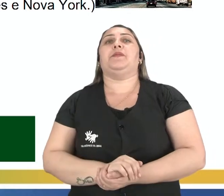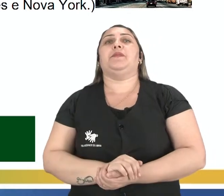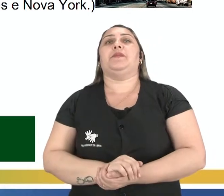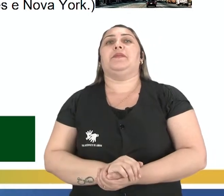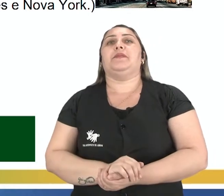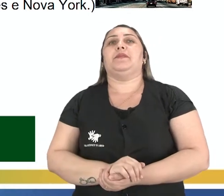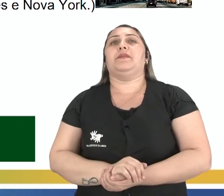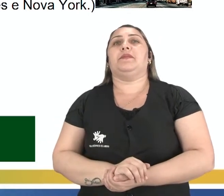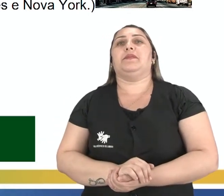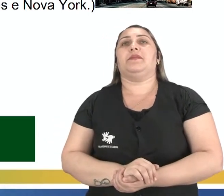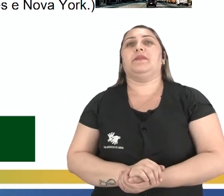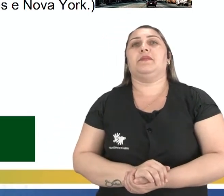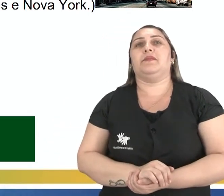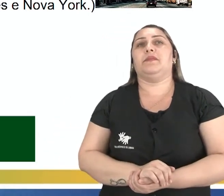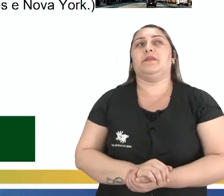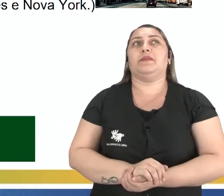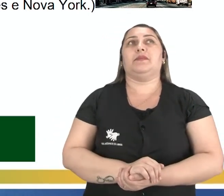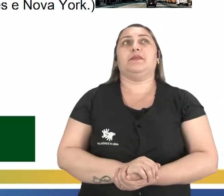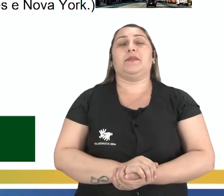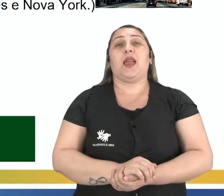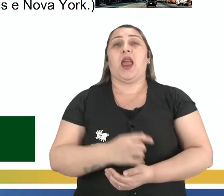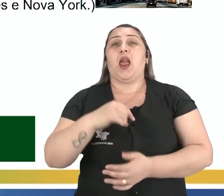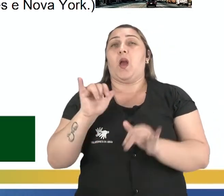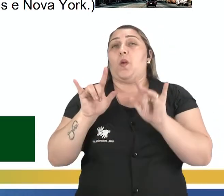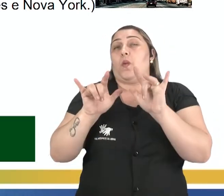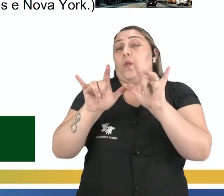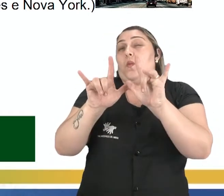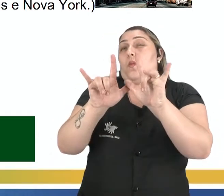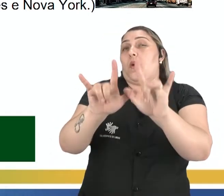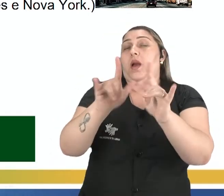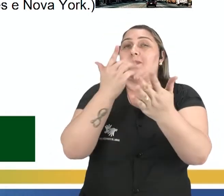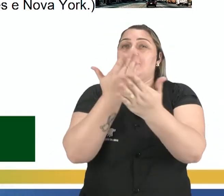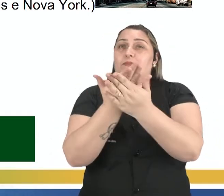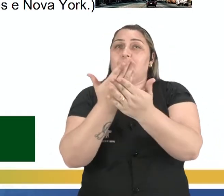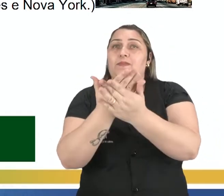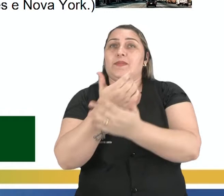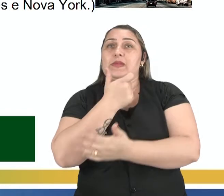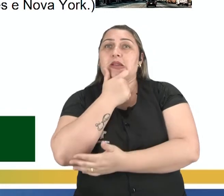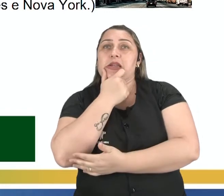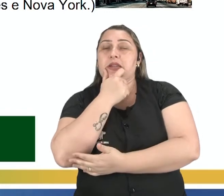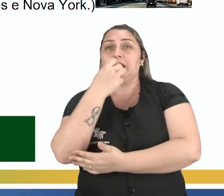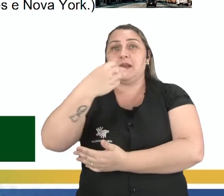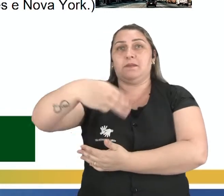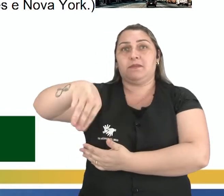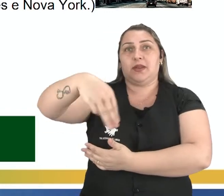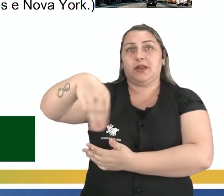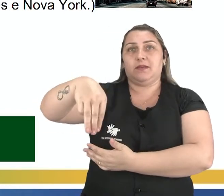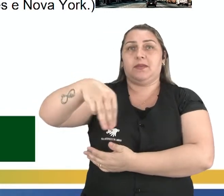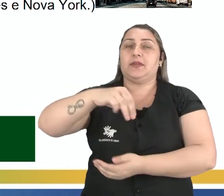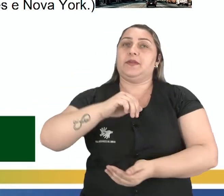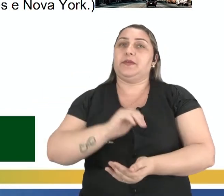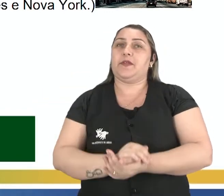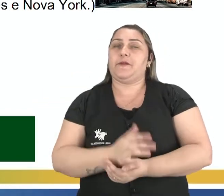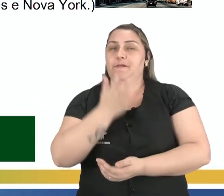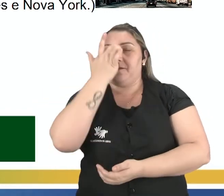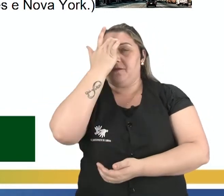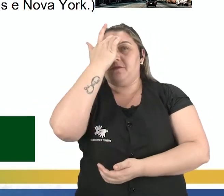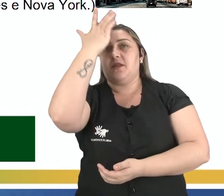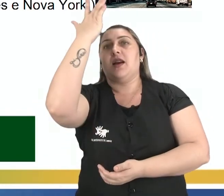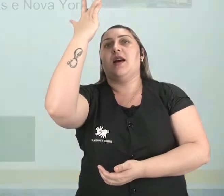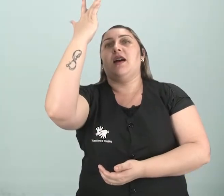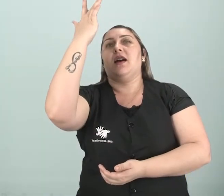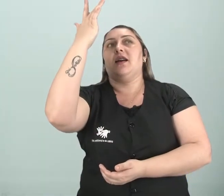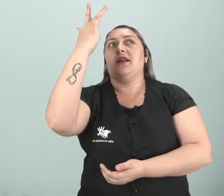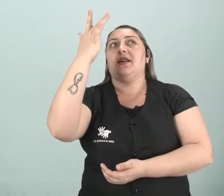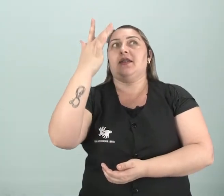love studying English and Math. Então, eu amo estudar inglês e matemática. Olha que fácil, né? Não